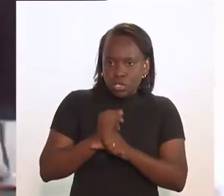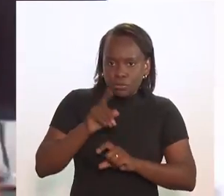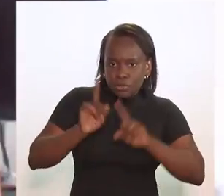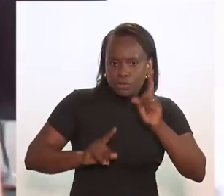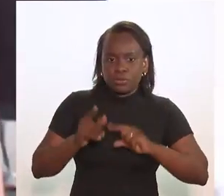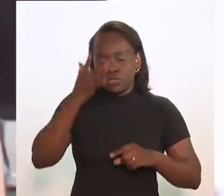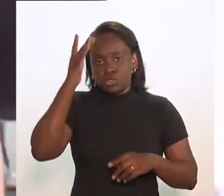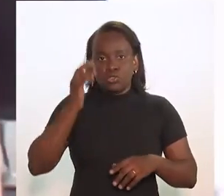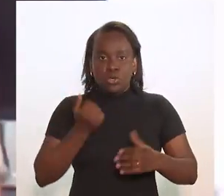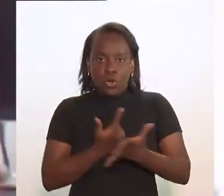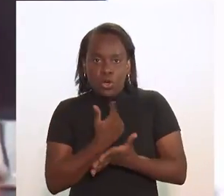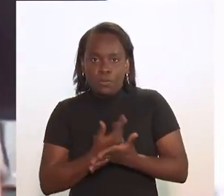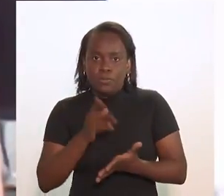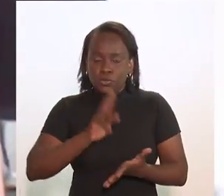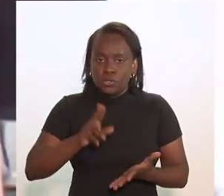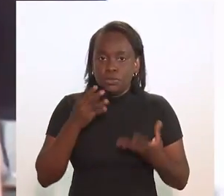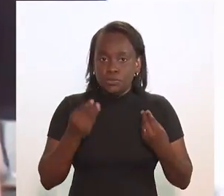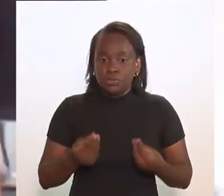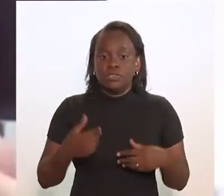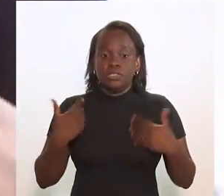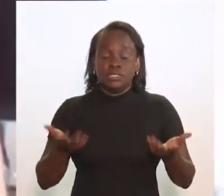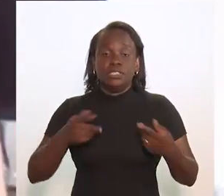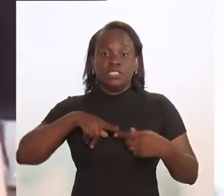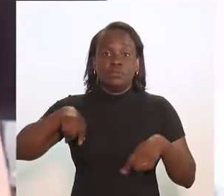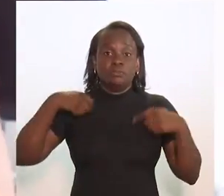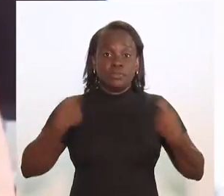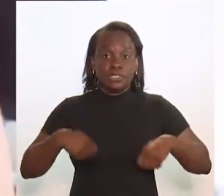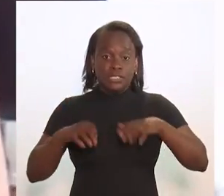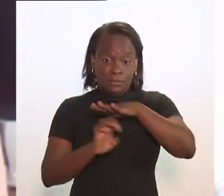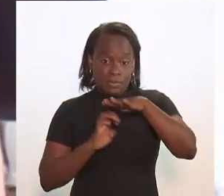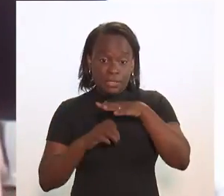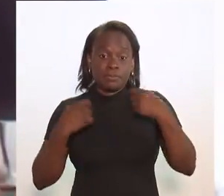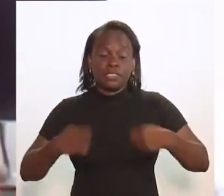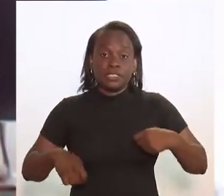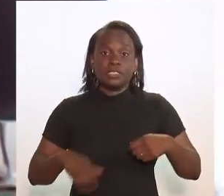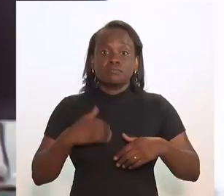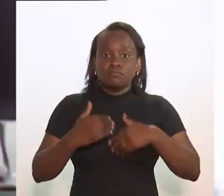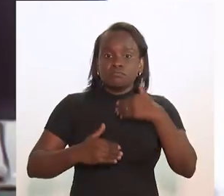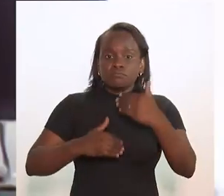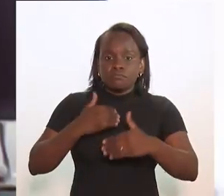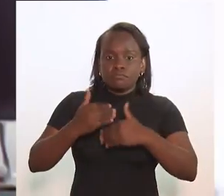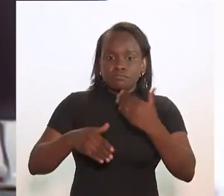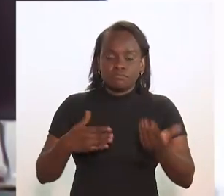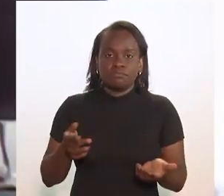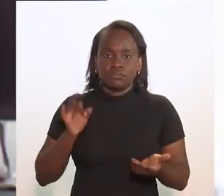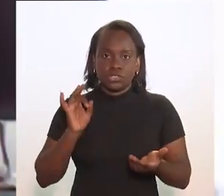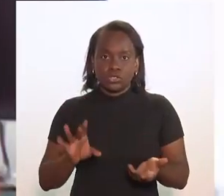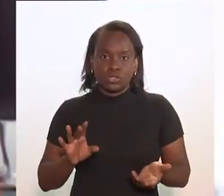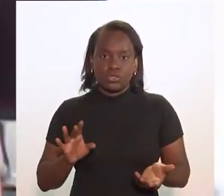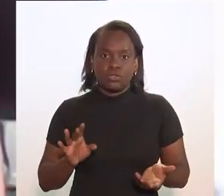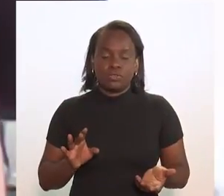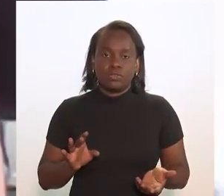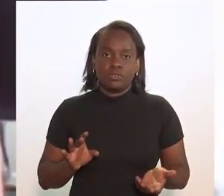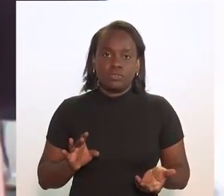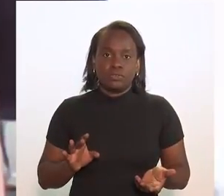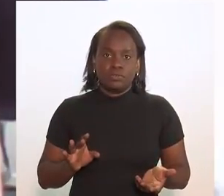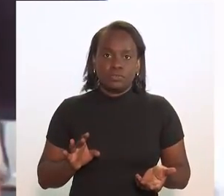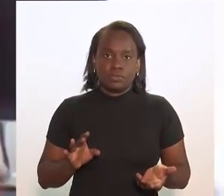todo mundo consome esses dados, enfim, a gente precisa, as empresas precisam cada vez mais, não só